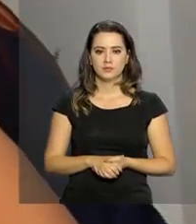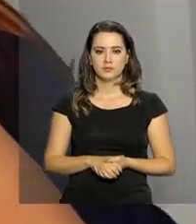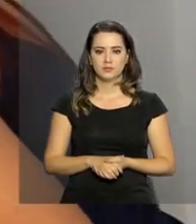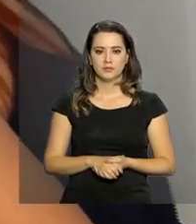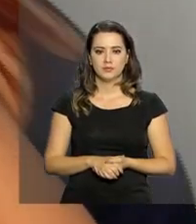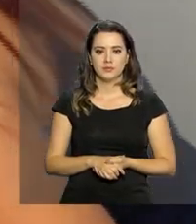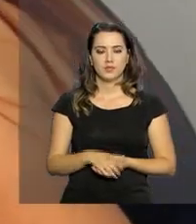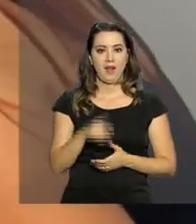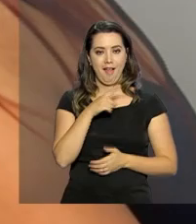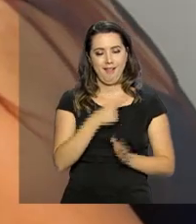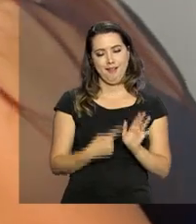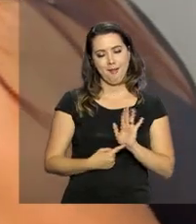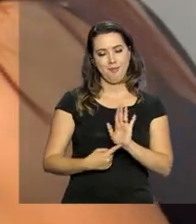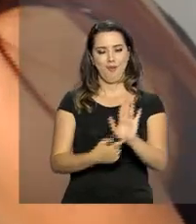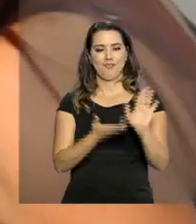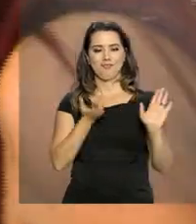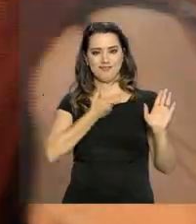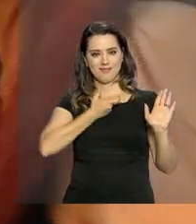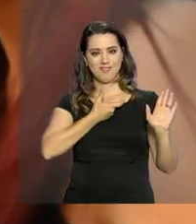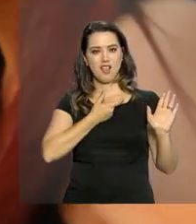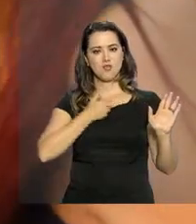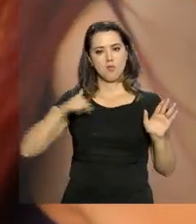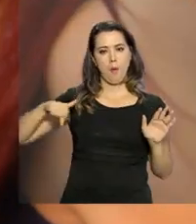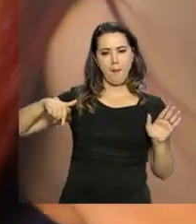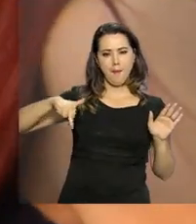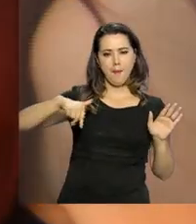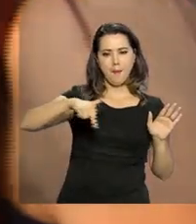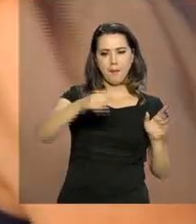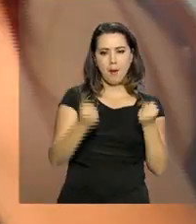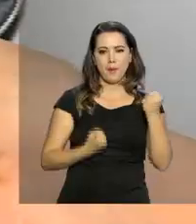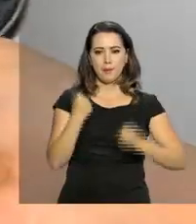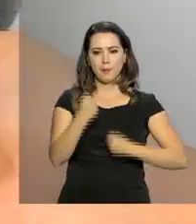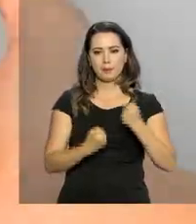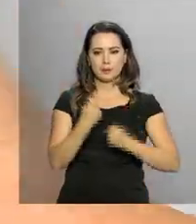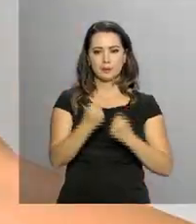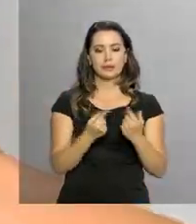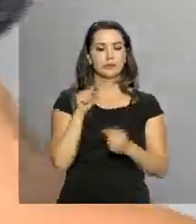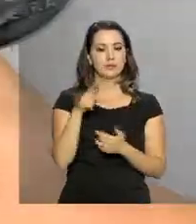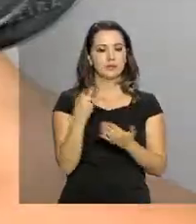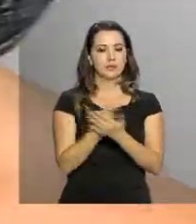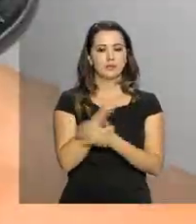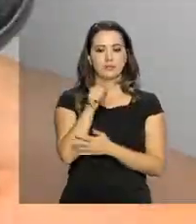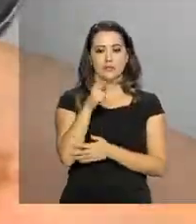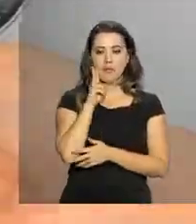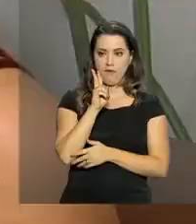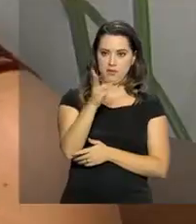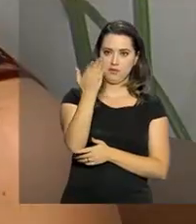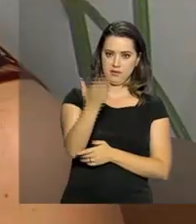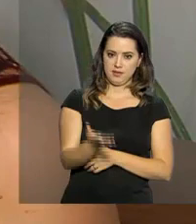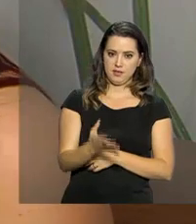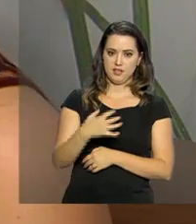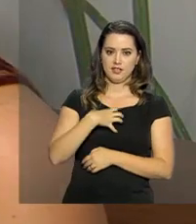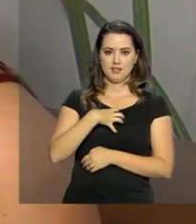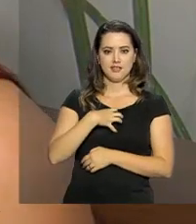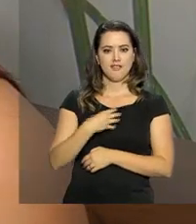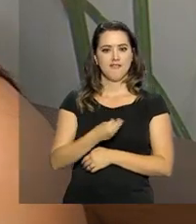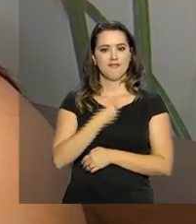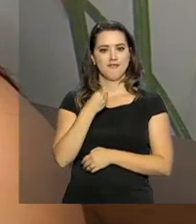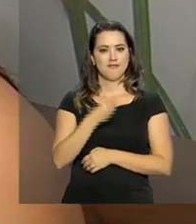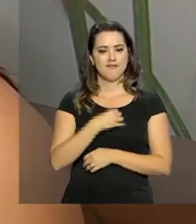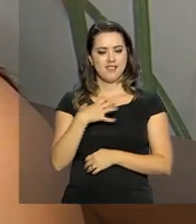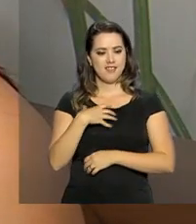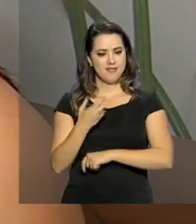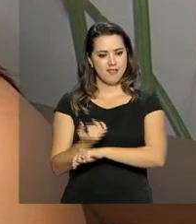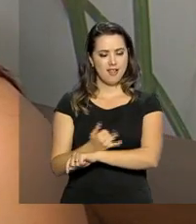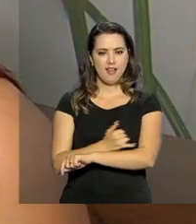Gabriela exibe com orgulho as medalhas das corridas de rua que participou. Quem a vê assim, bem disposta e cheia de energia, nem